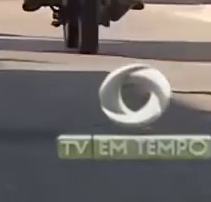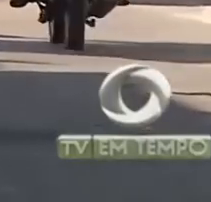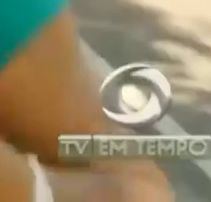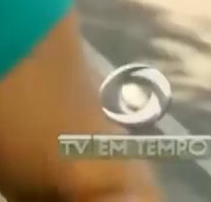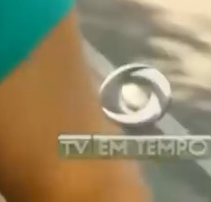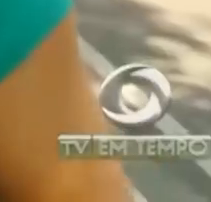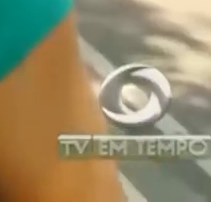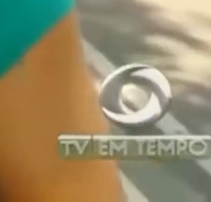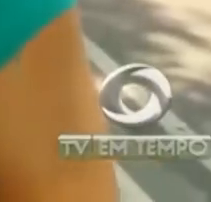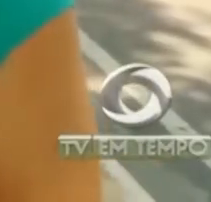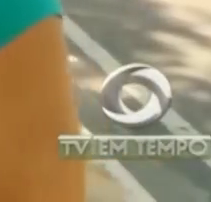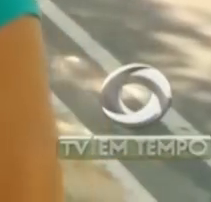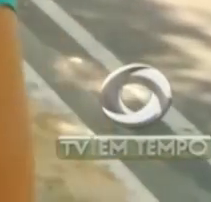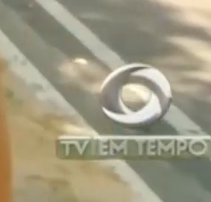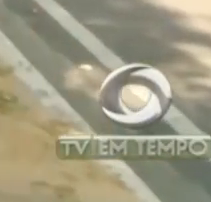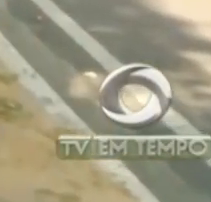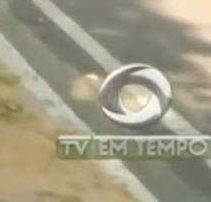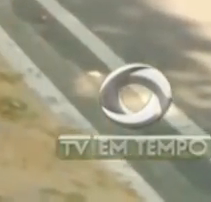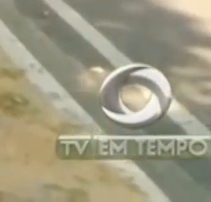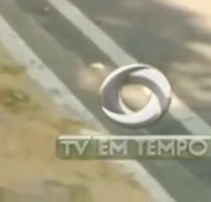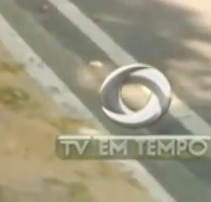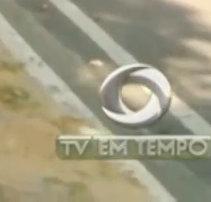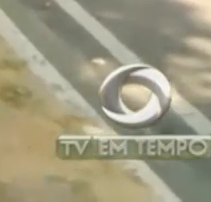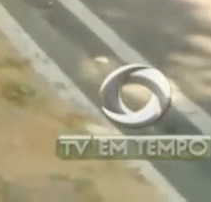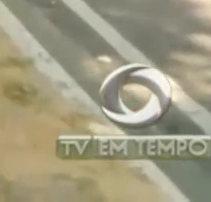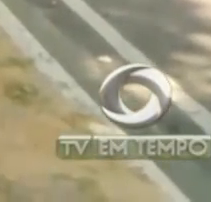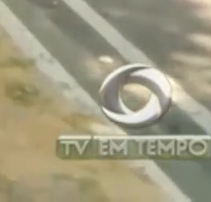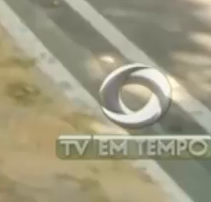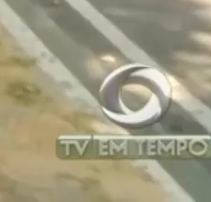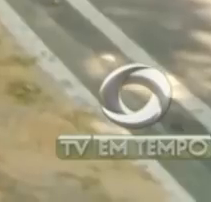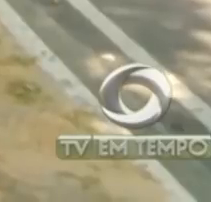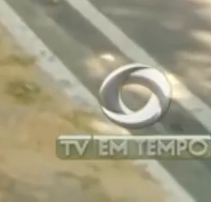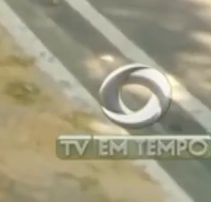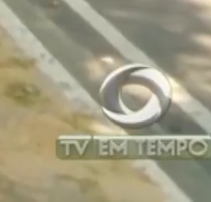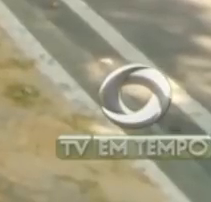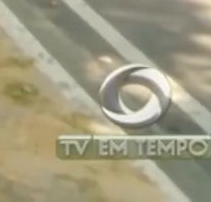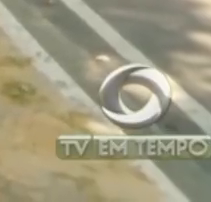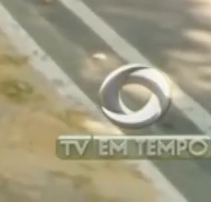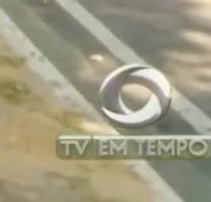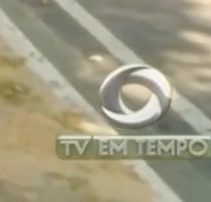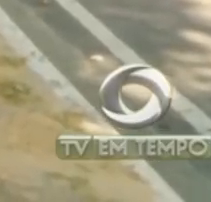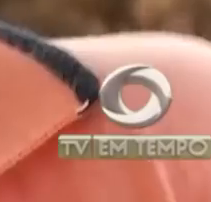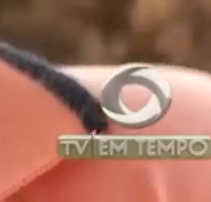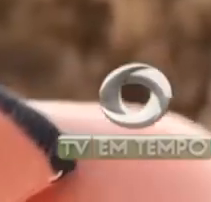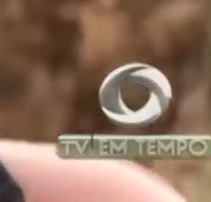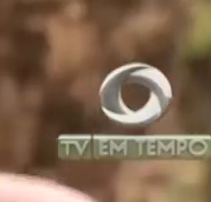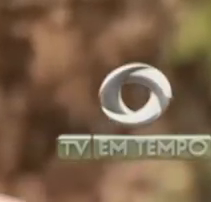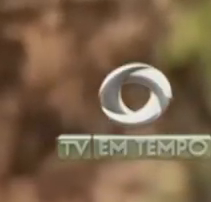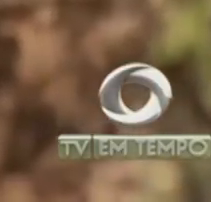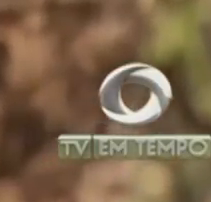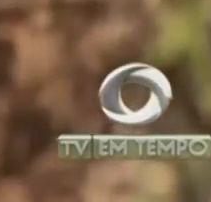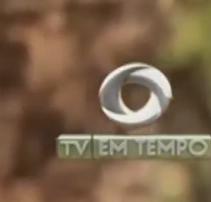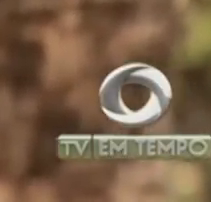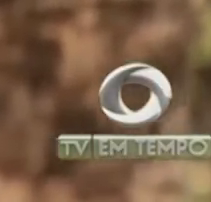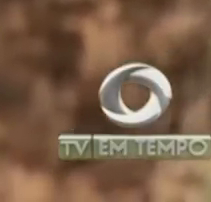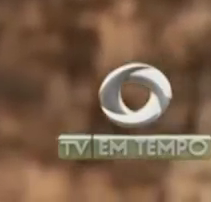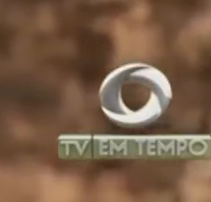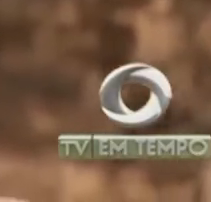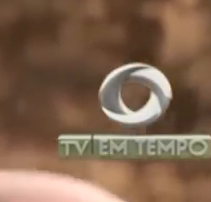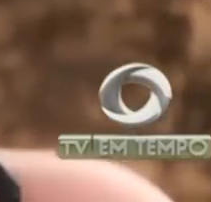Vendo assim, né? A gente está andando na rua inocente, né? O bandido vem para assaltar e vem matar a pessoa, né? Roubaram o celular,